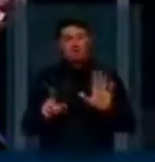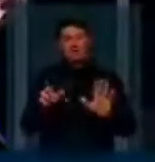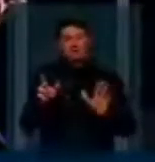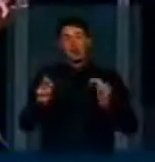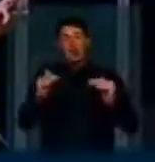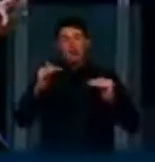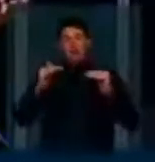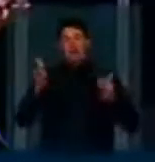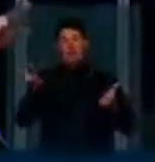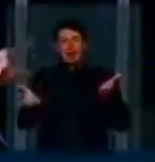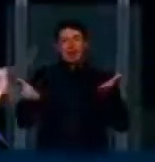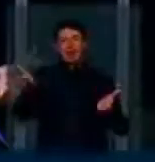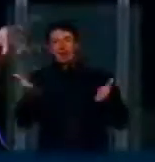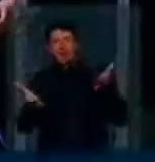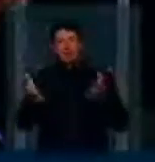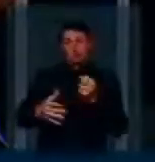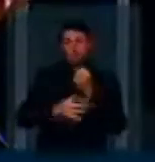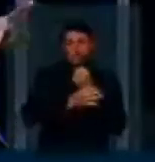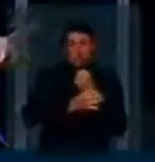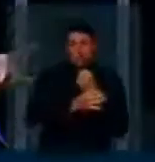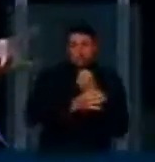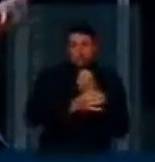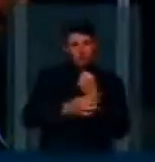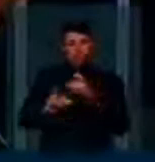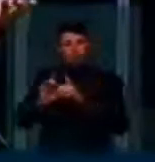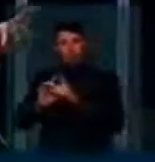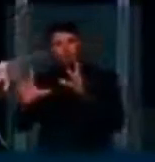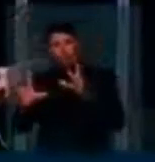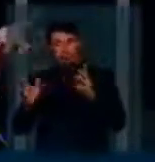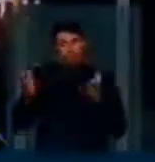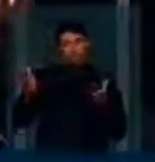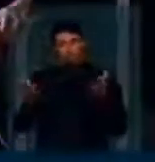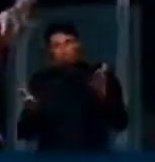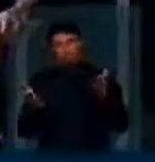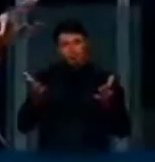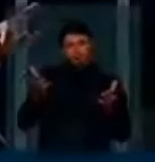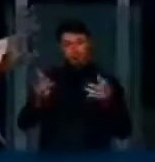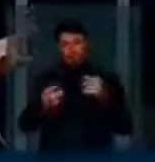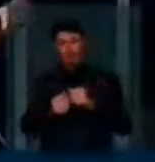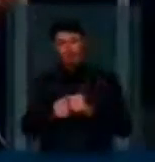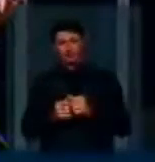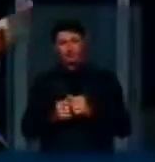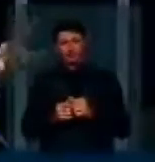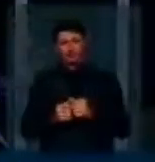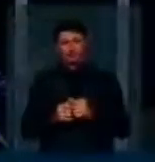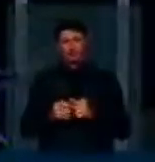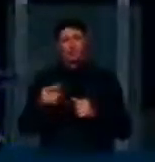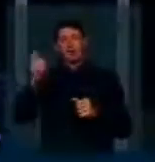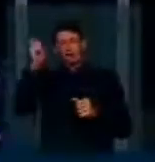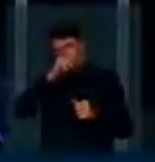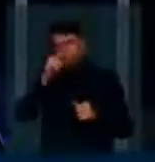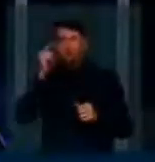segurança e liberdade, ou segurança e informação, ele é sempre um equilíbrio difícil de ser feito.